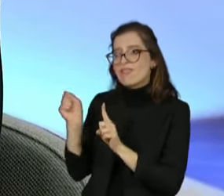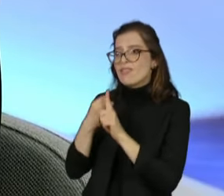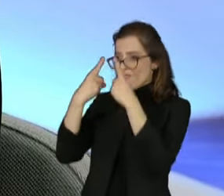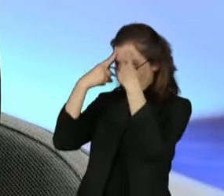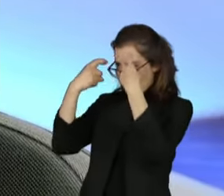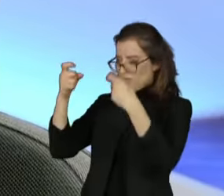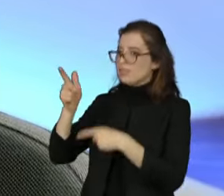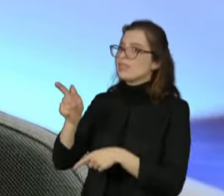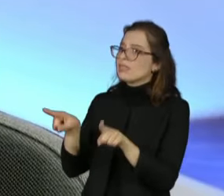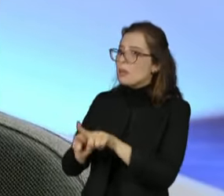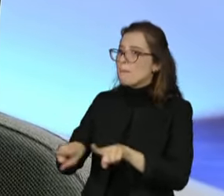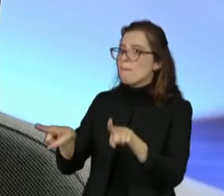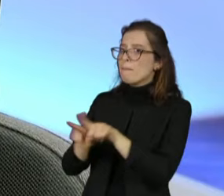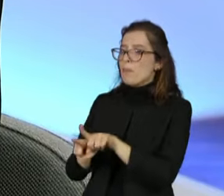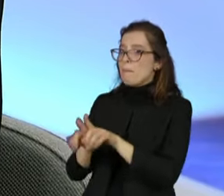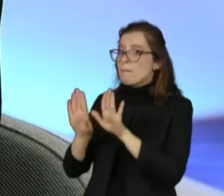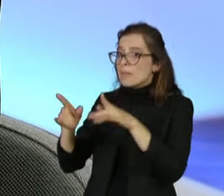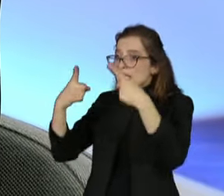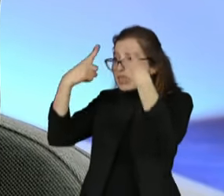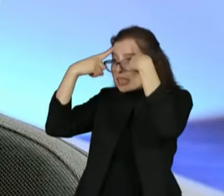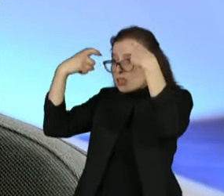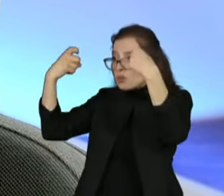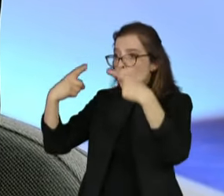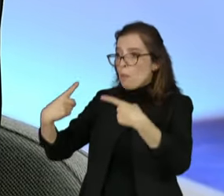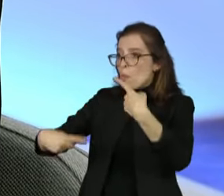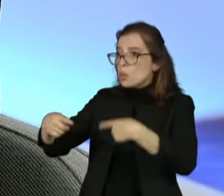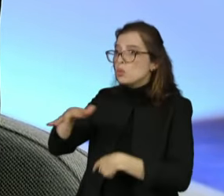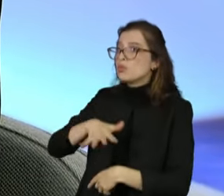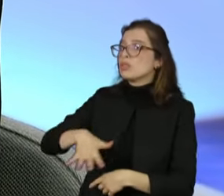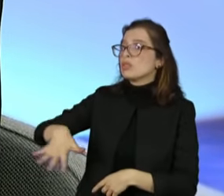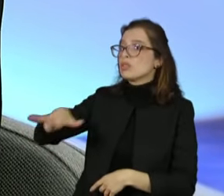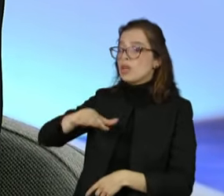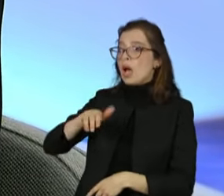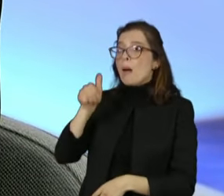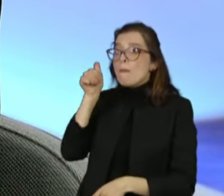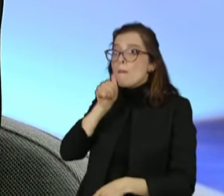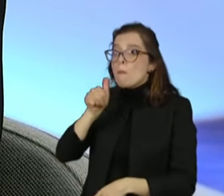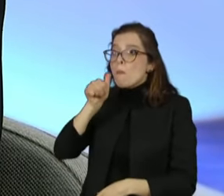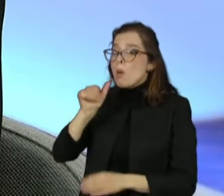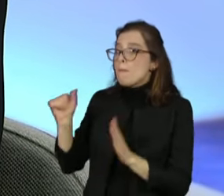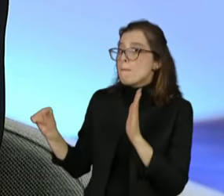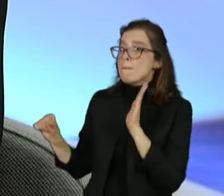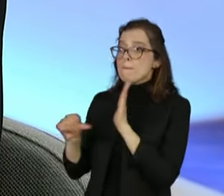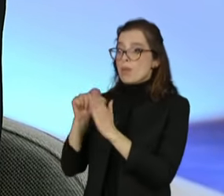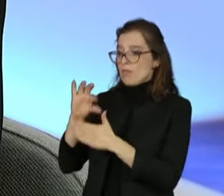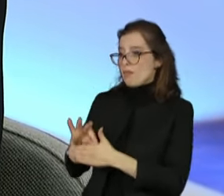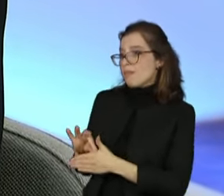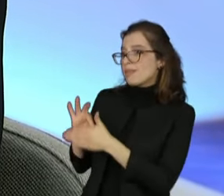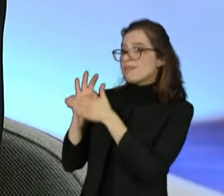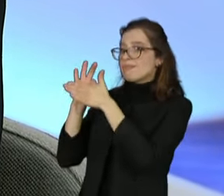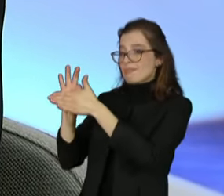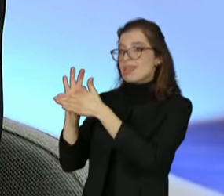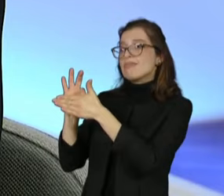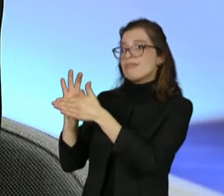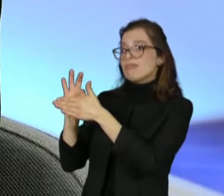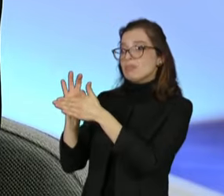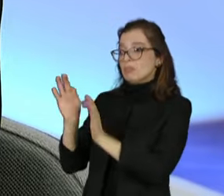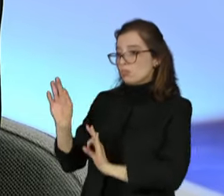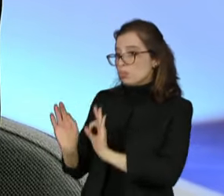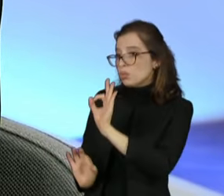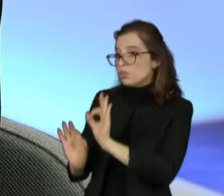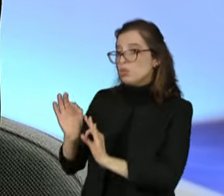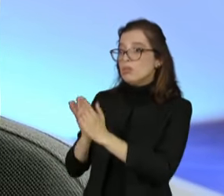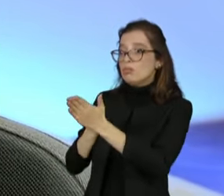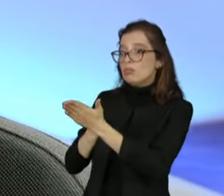feminina, eu era líder, fui a primeira líder da bancada feminina, nós aprovamos um projeto que criminaliza a violência política. A violência política hoje no Brasil